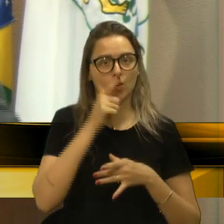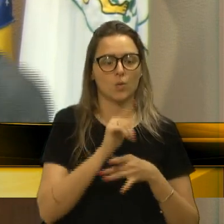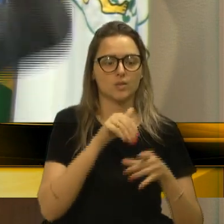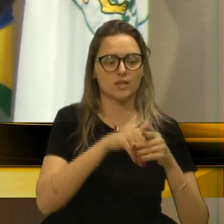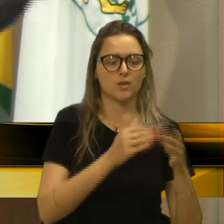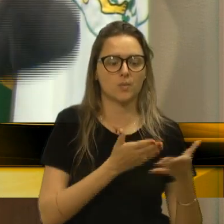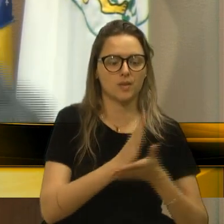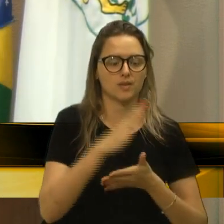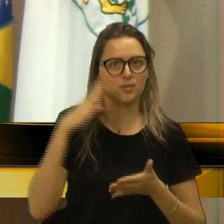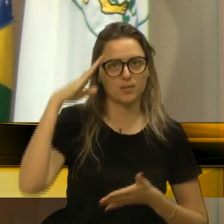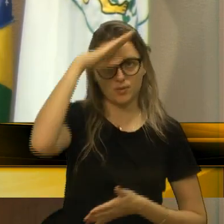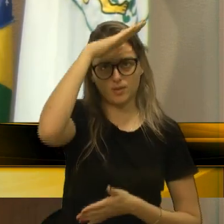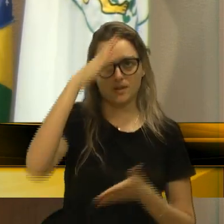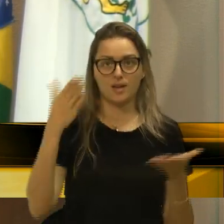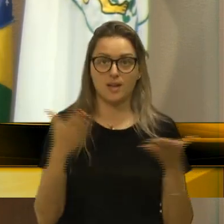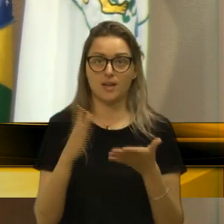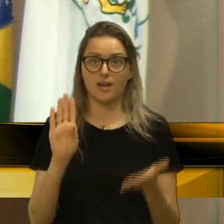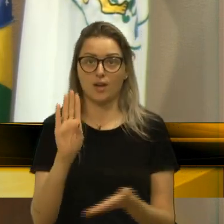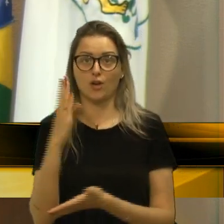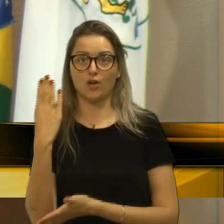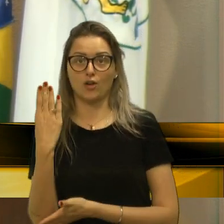e virou as costas agora.